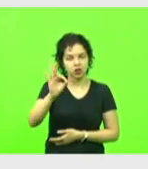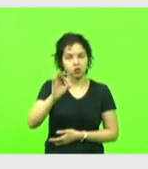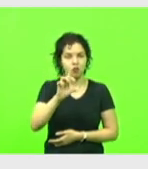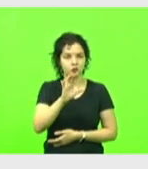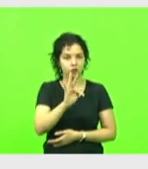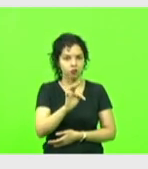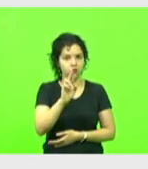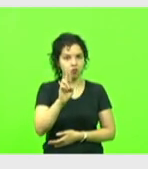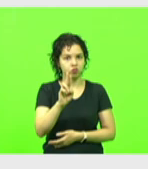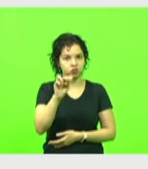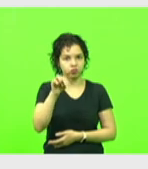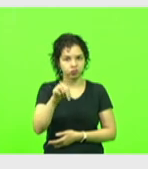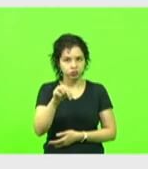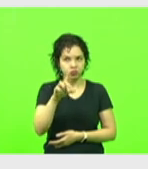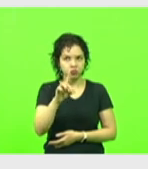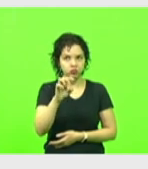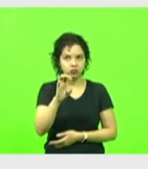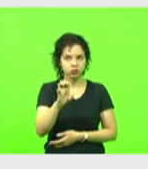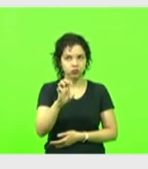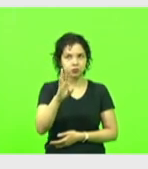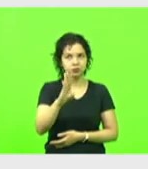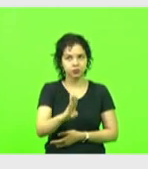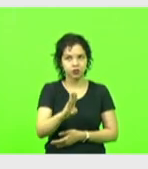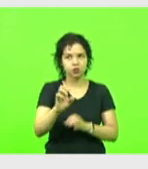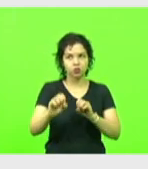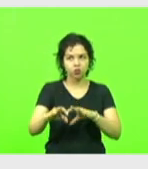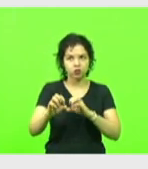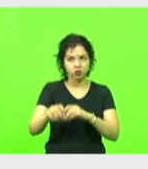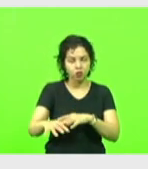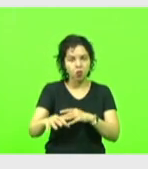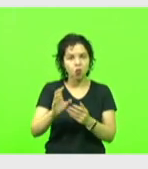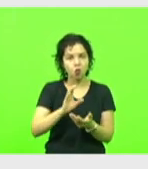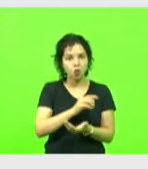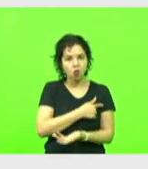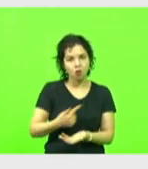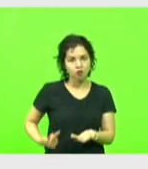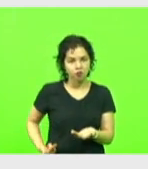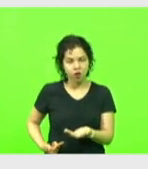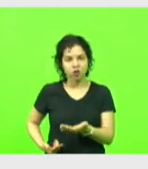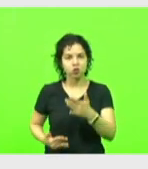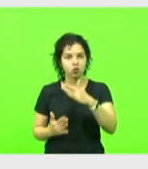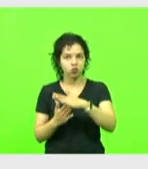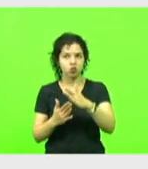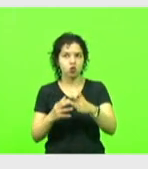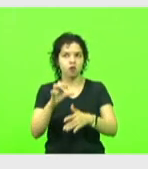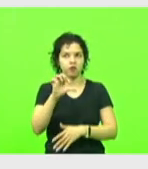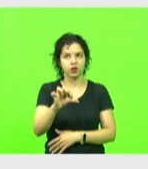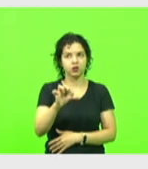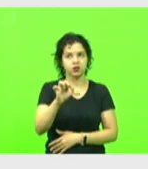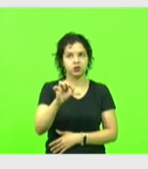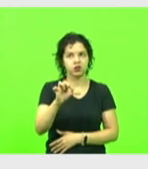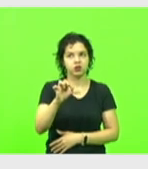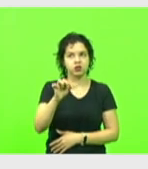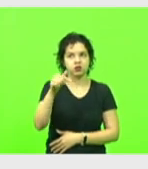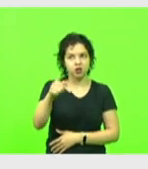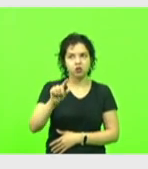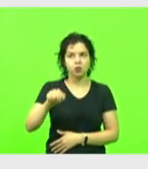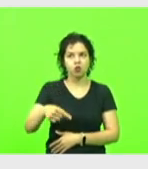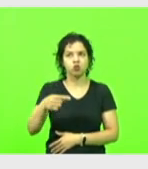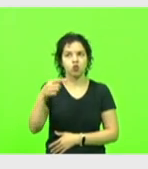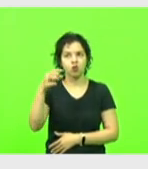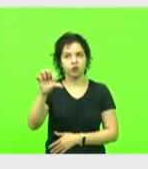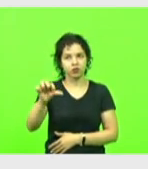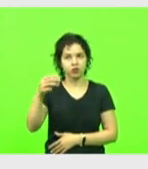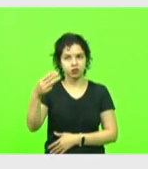educação, o governo chegou a 97,93% do Fundeb, do fundo